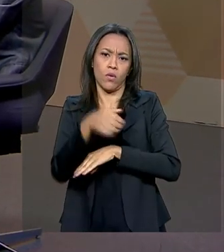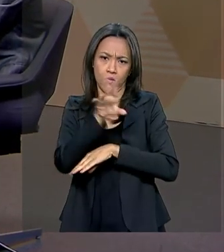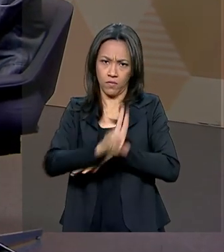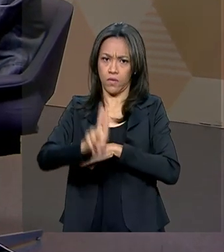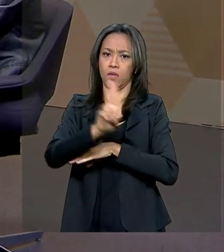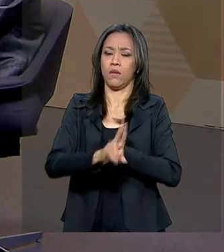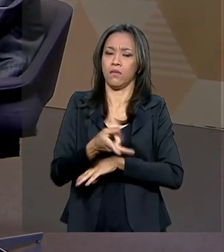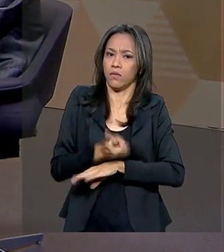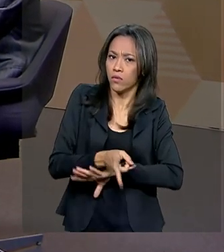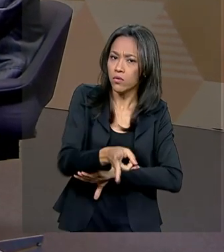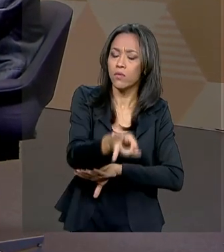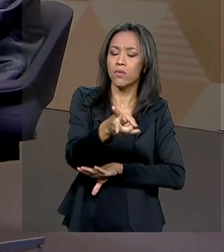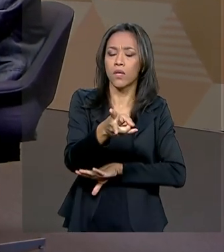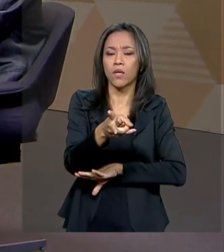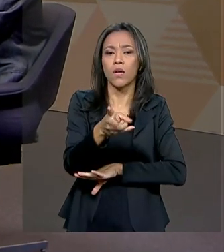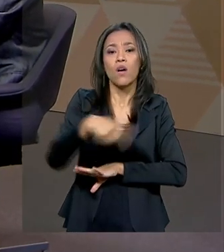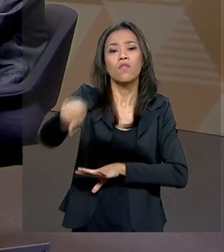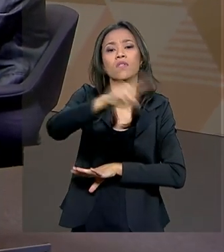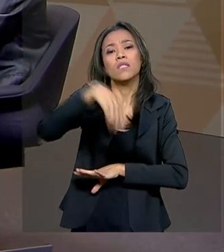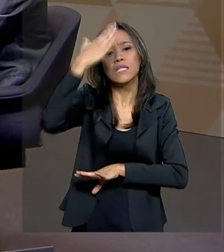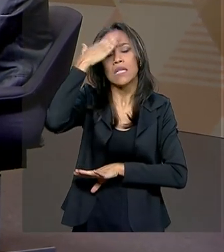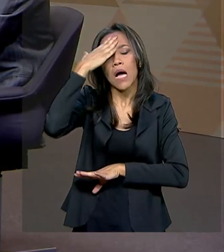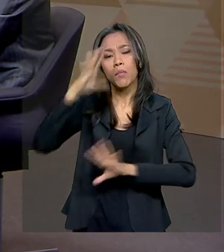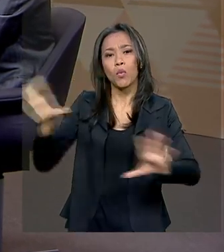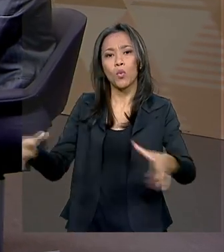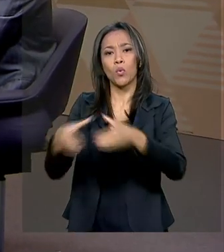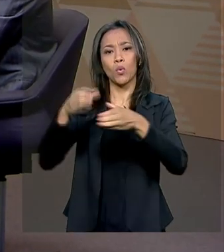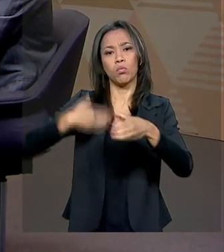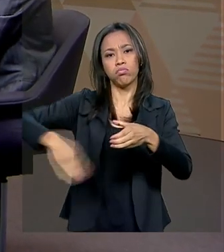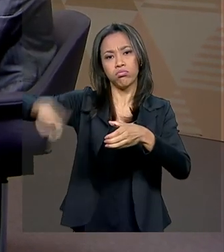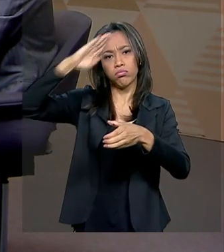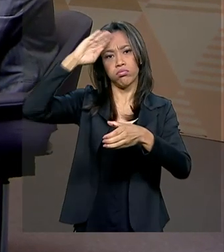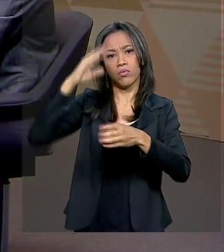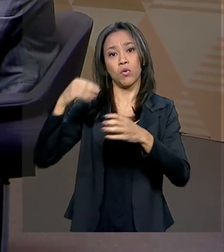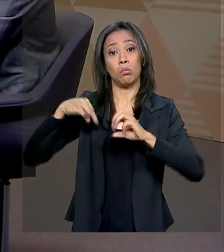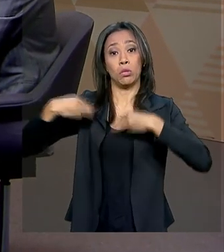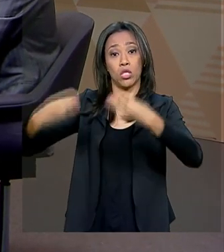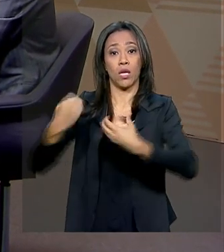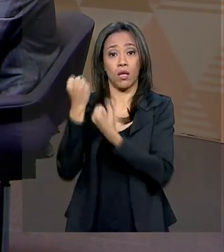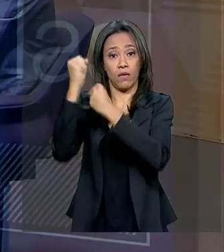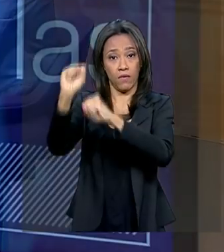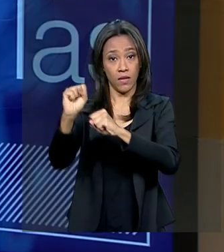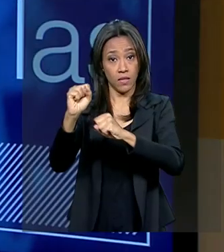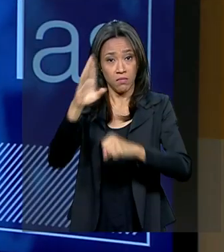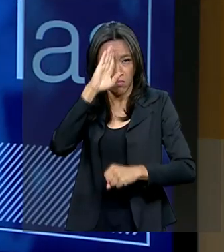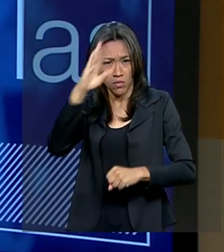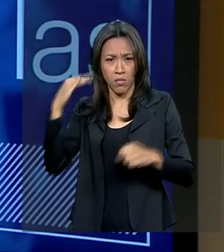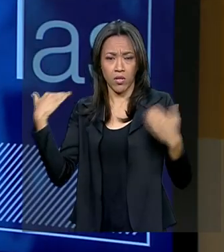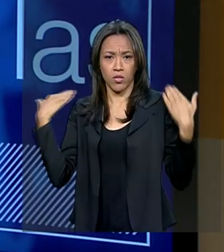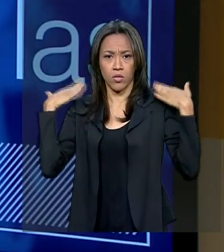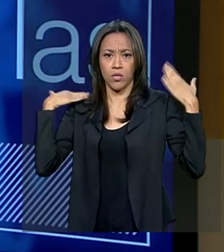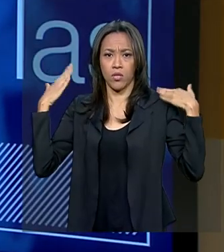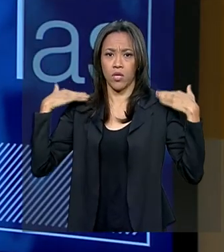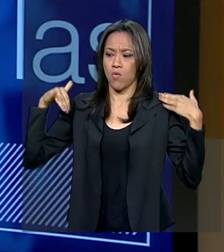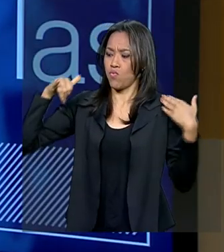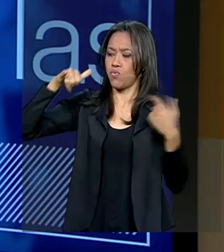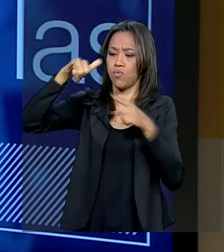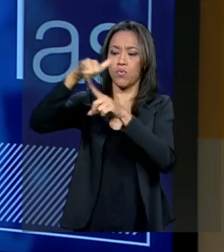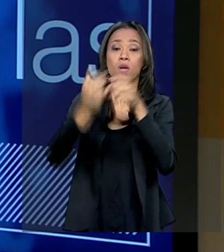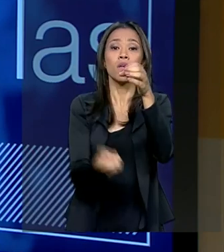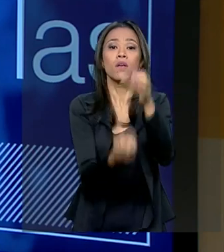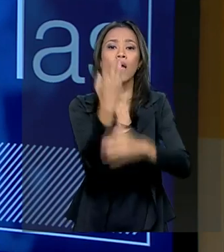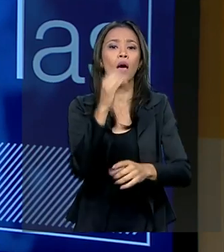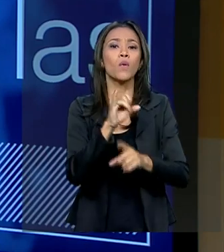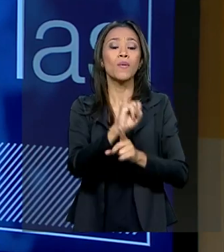as Forças Armadas, principalmente o Ministério da Defesa, principalmente a Aeronáutica, criaram o ITA, que é uma